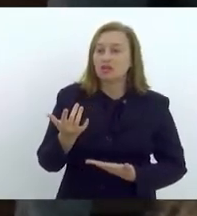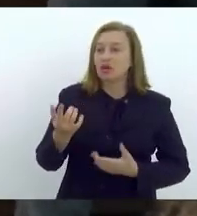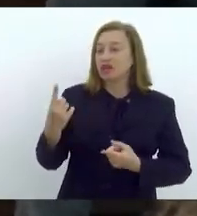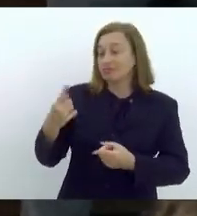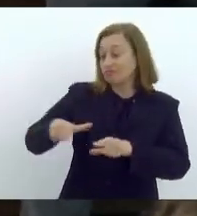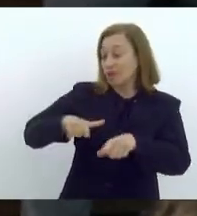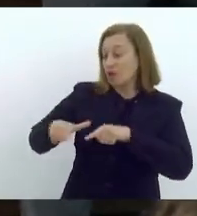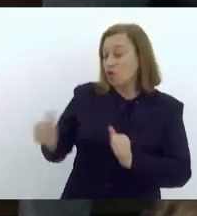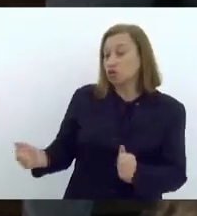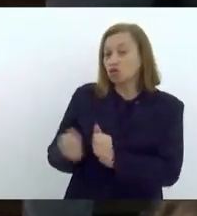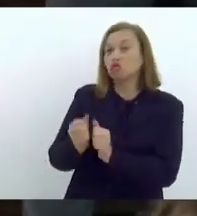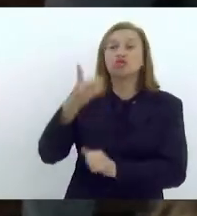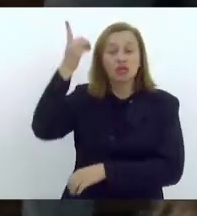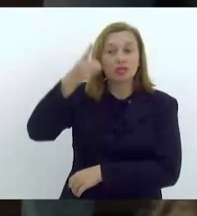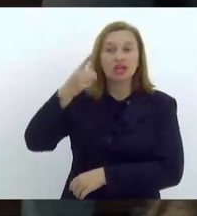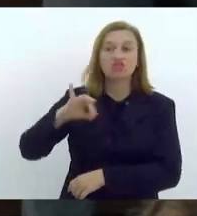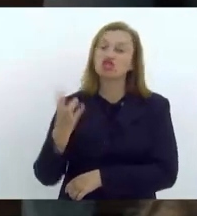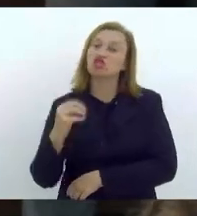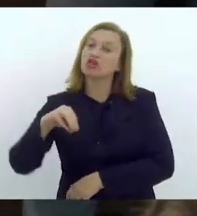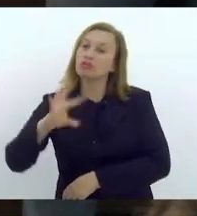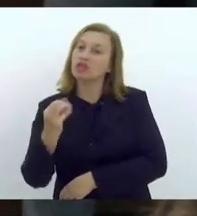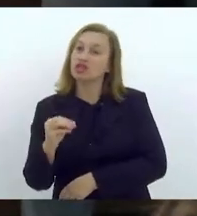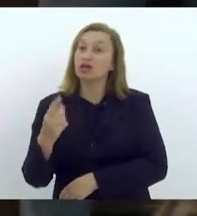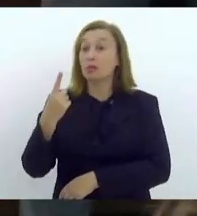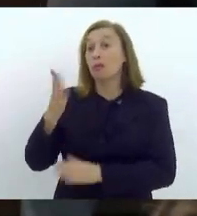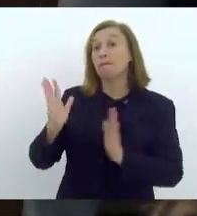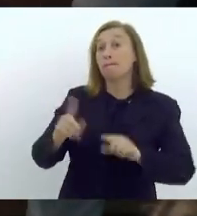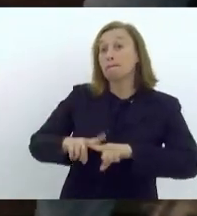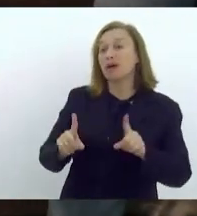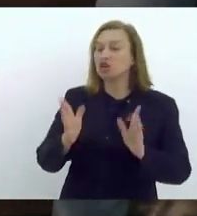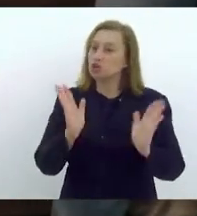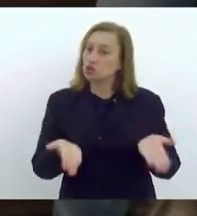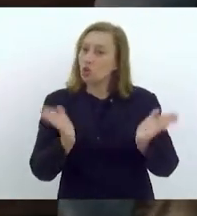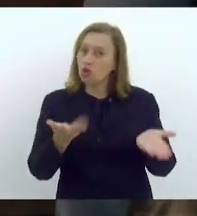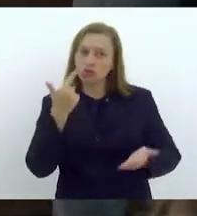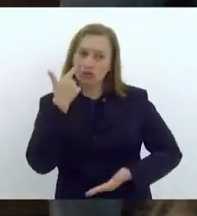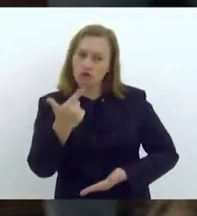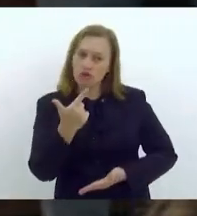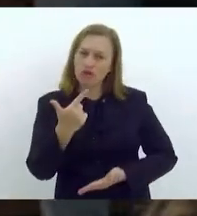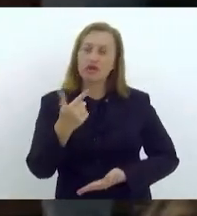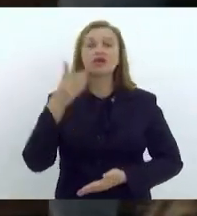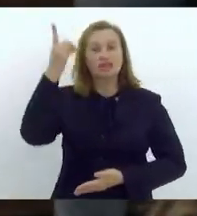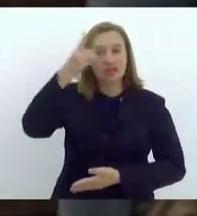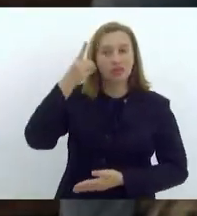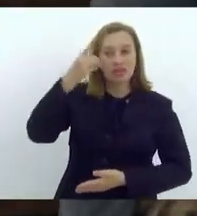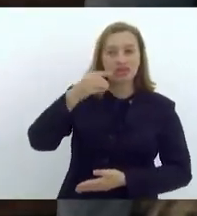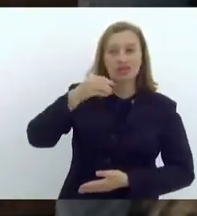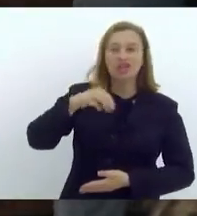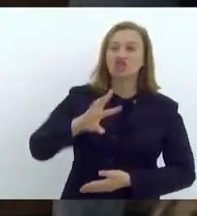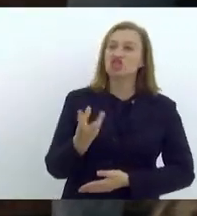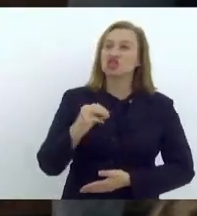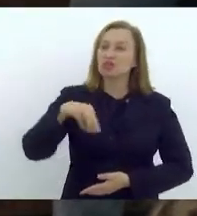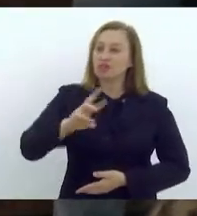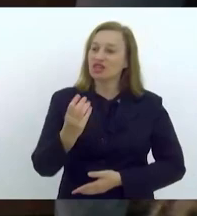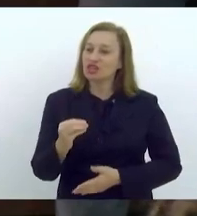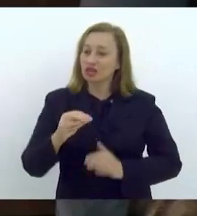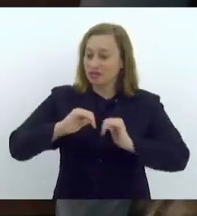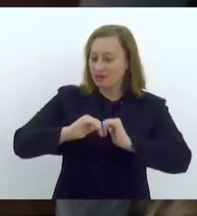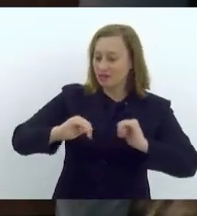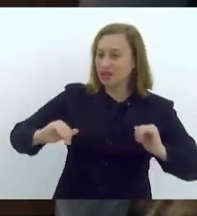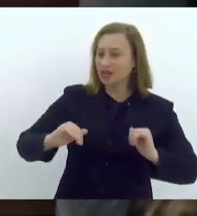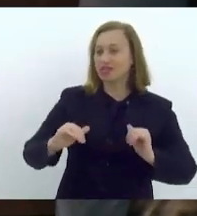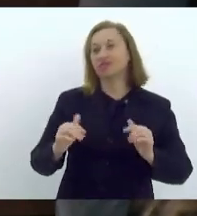Machado. Mas hoje estou verificando que o deputado Chico Machado já está varrido desse mapa.